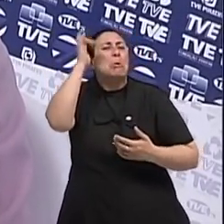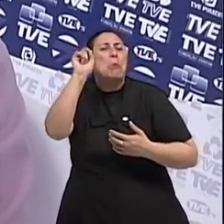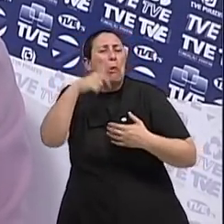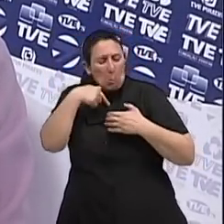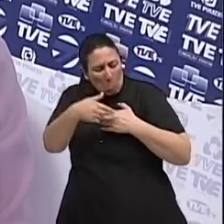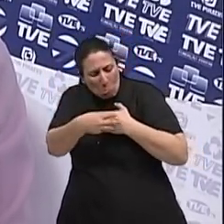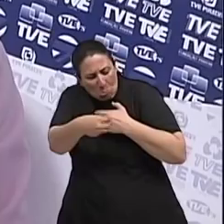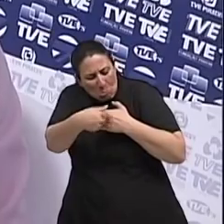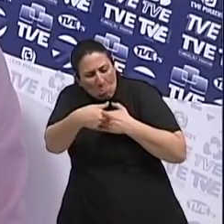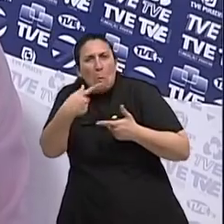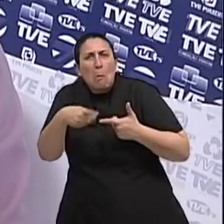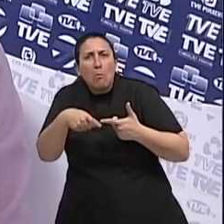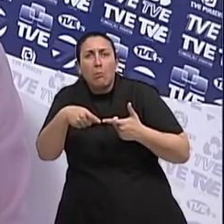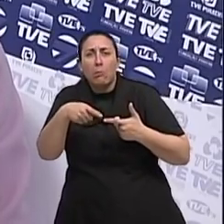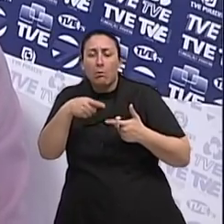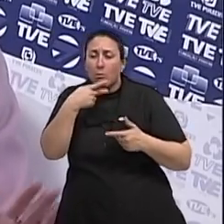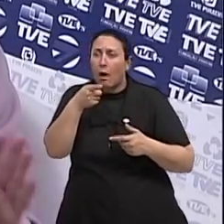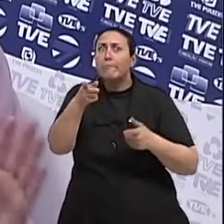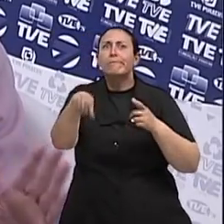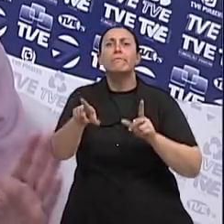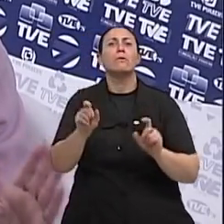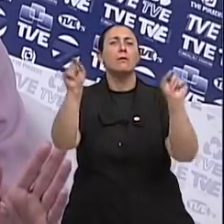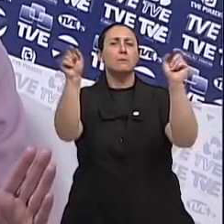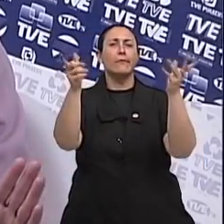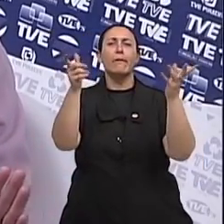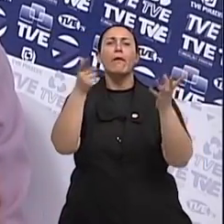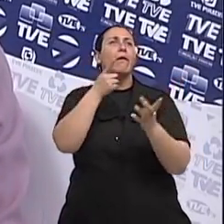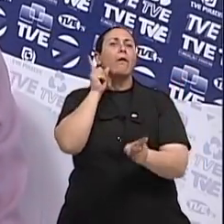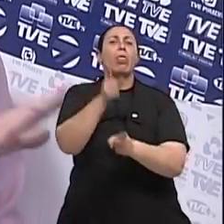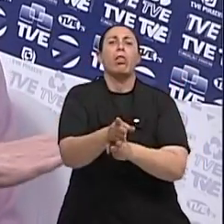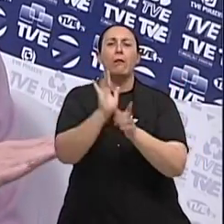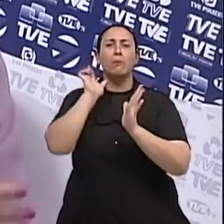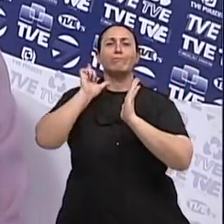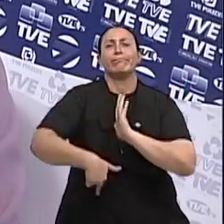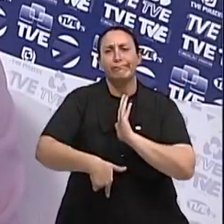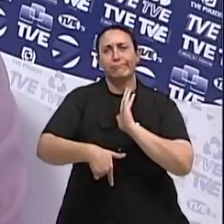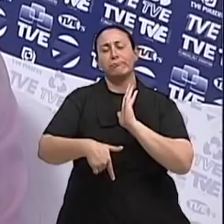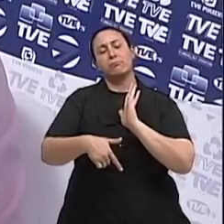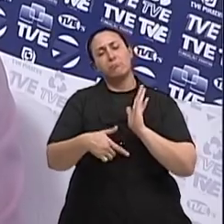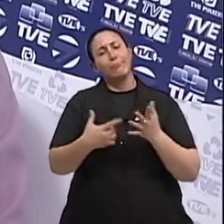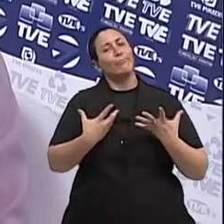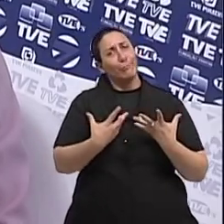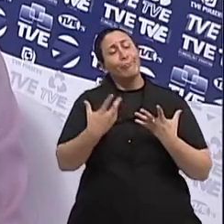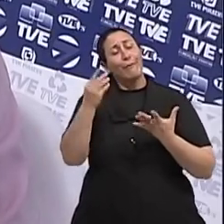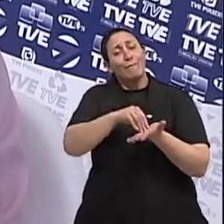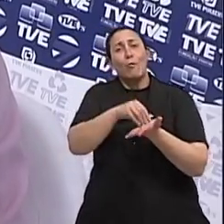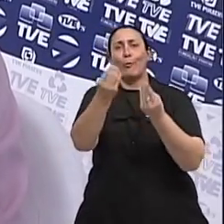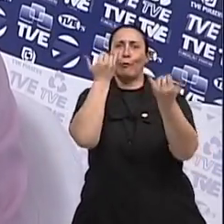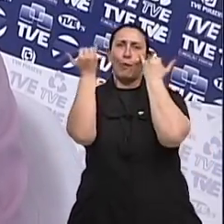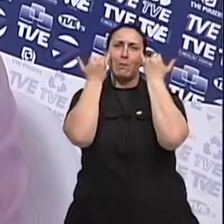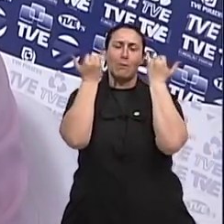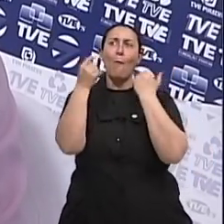mama, da glândula, em outros órgãos. Então, tudo isso é uma questão agora de informação e eu acho que essas